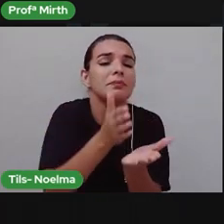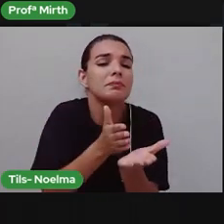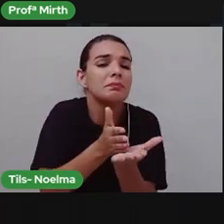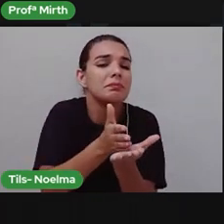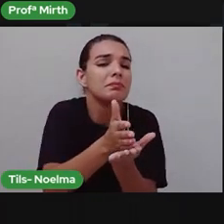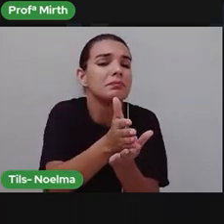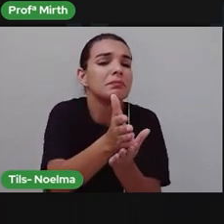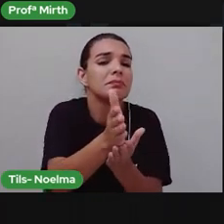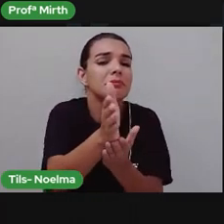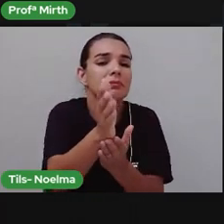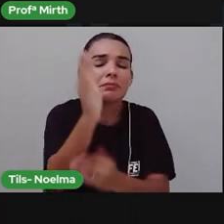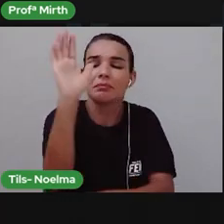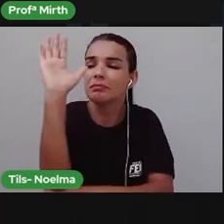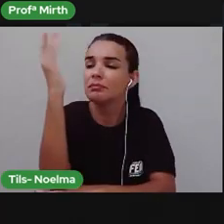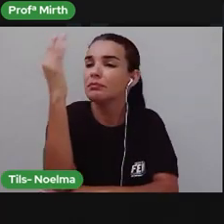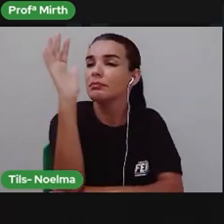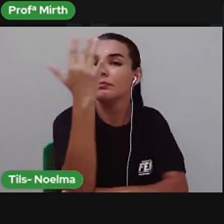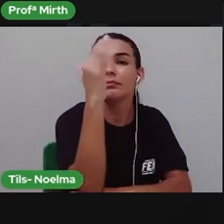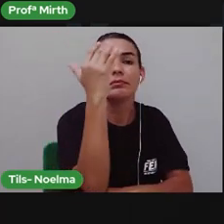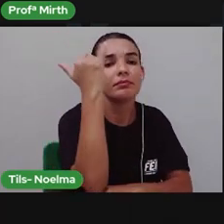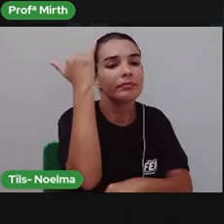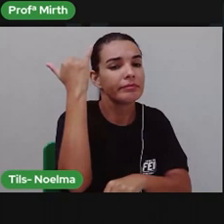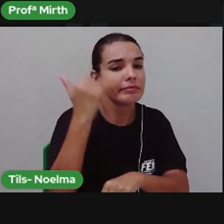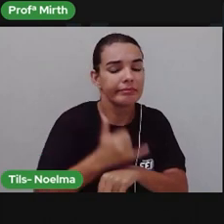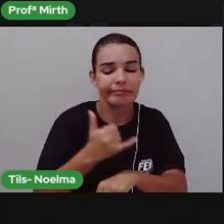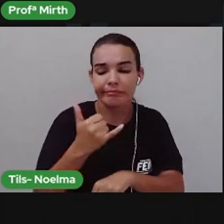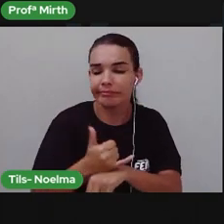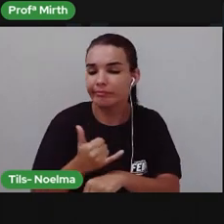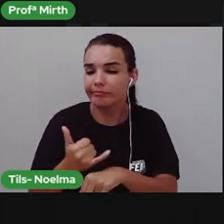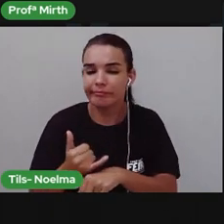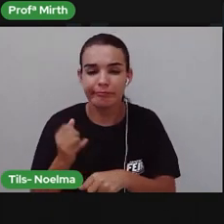Graveto virou Tição